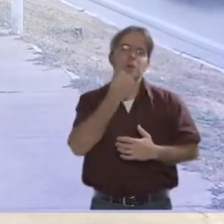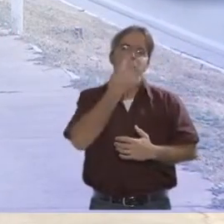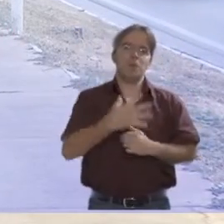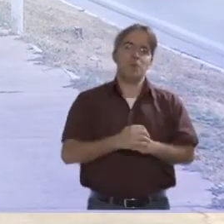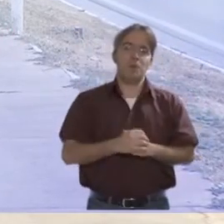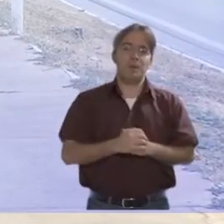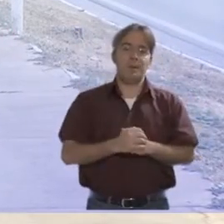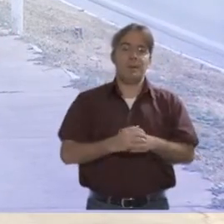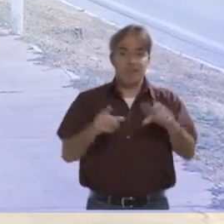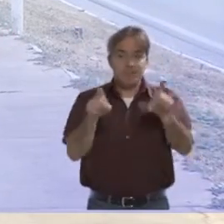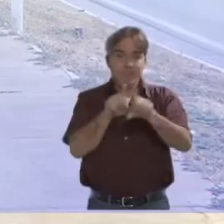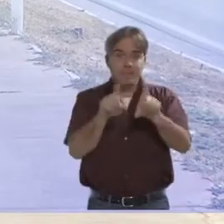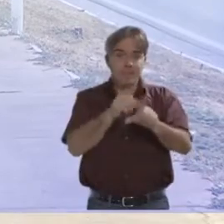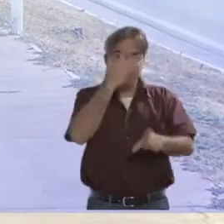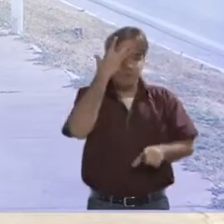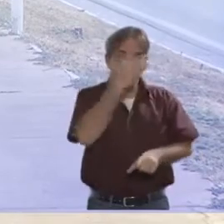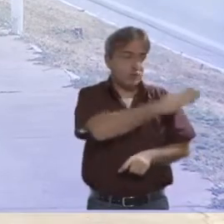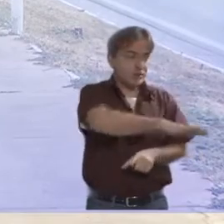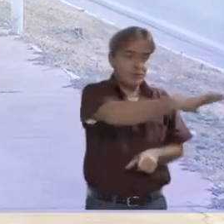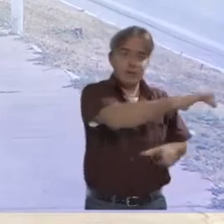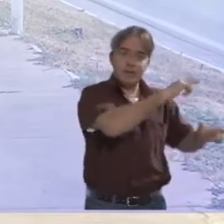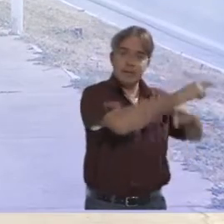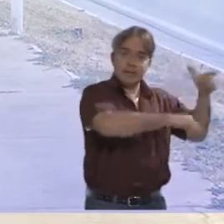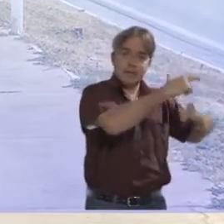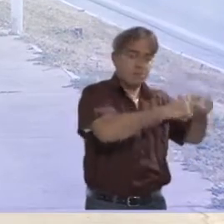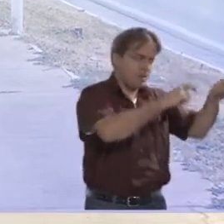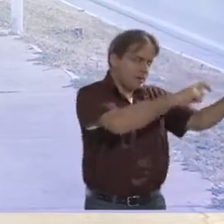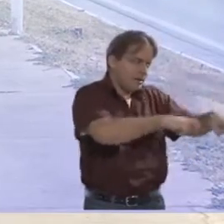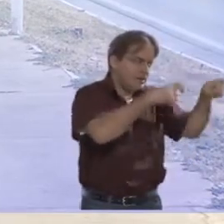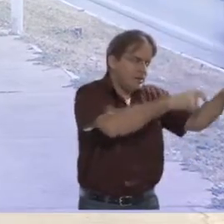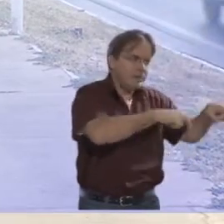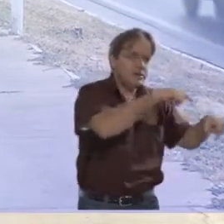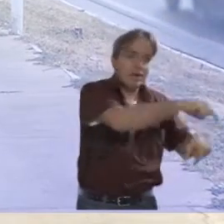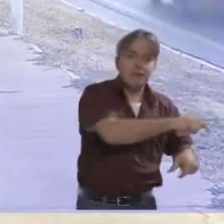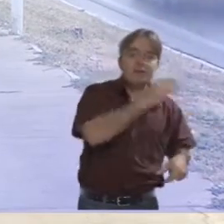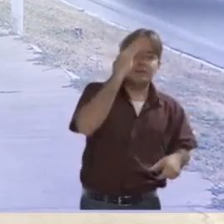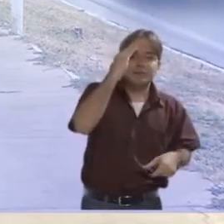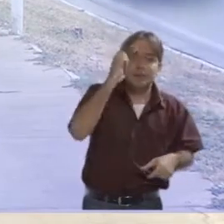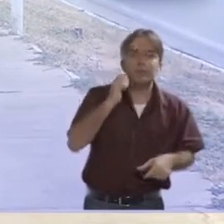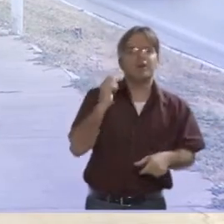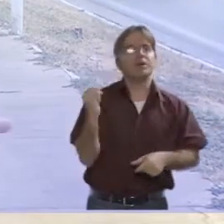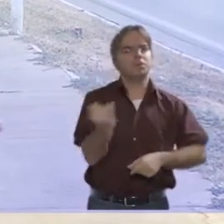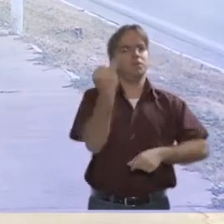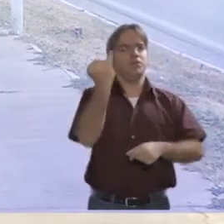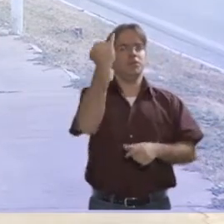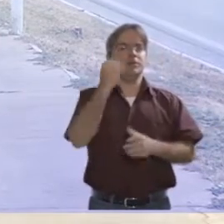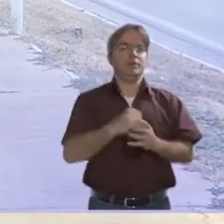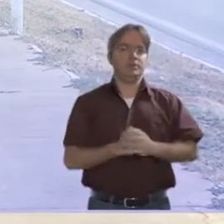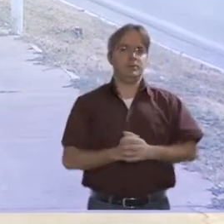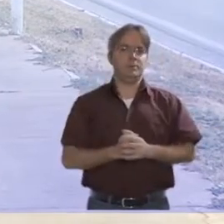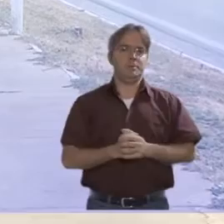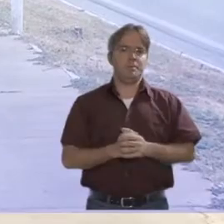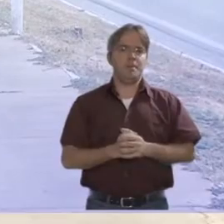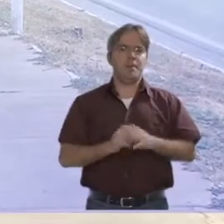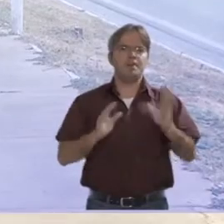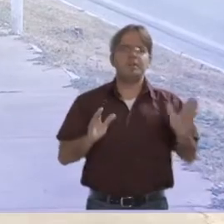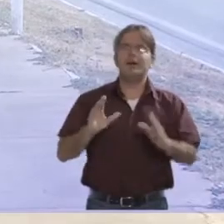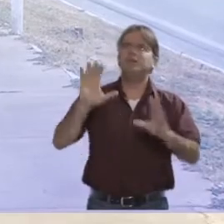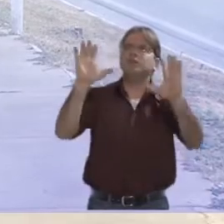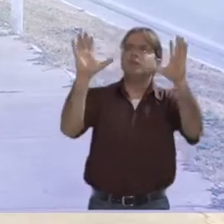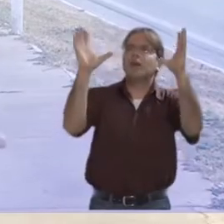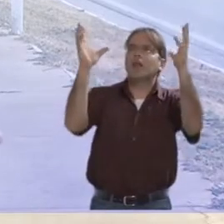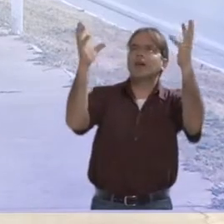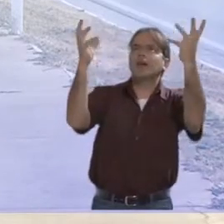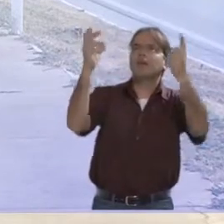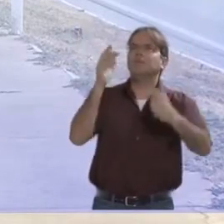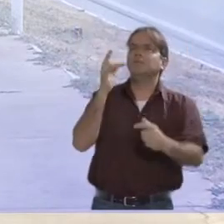disso, essas informações da previsão do tempo também são muito importantes para profissionais que dependem delas, como no caso da agricultura. Mas você